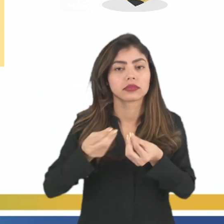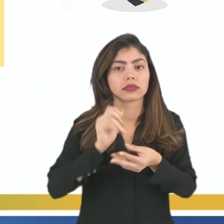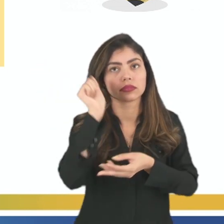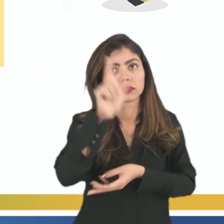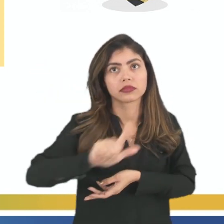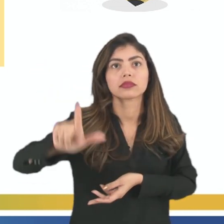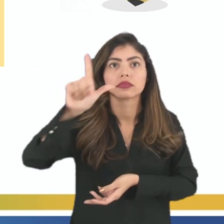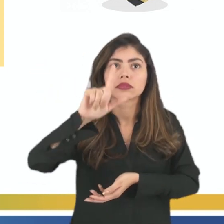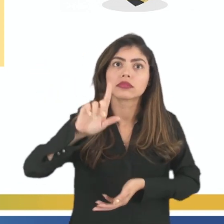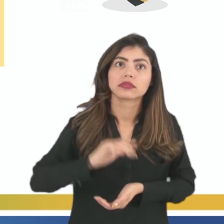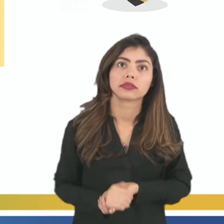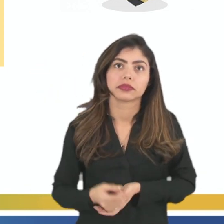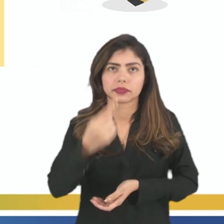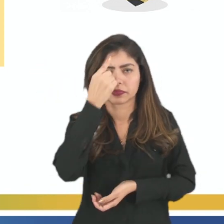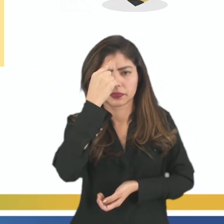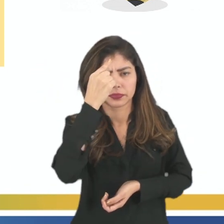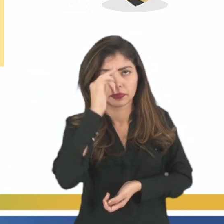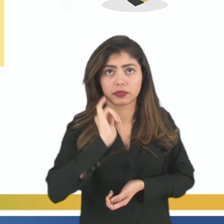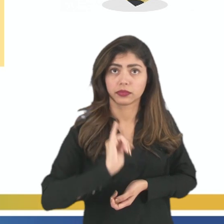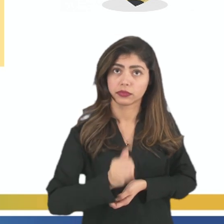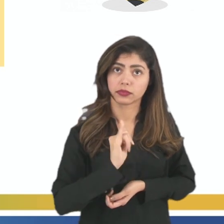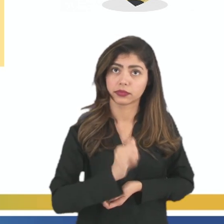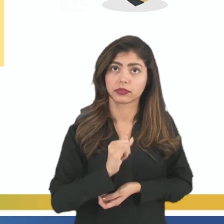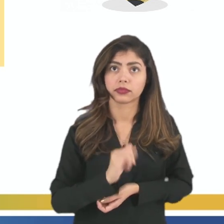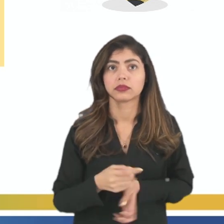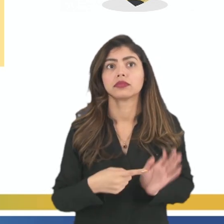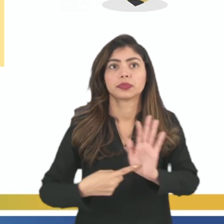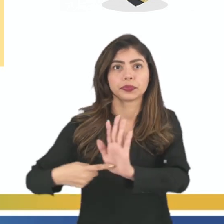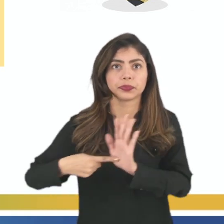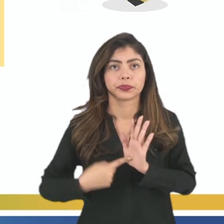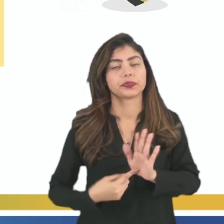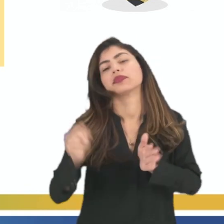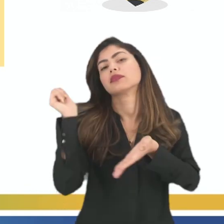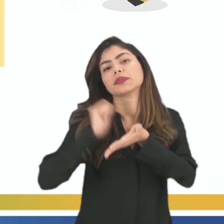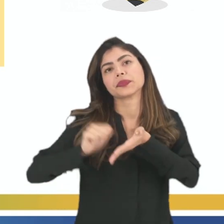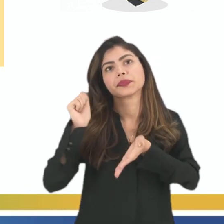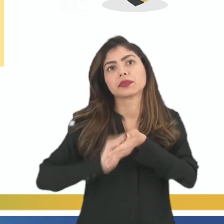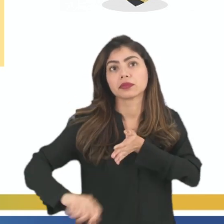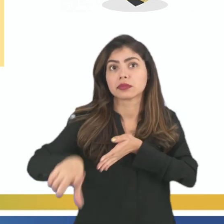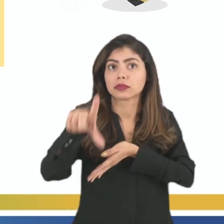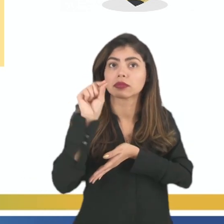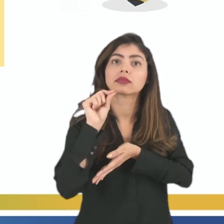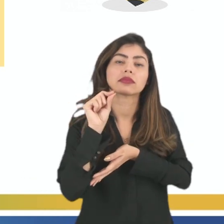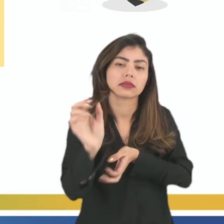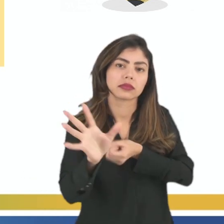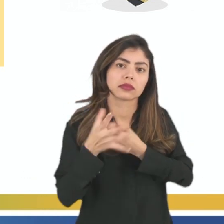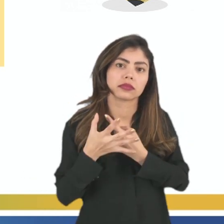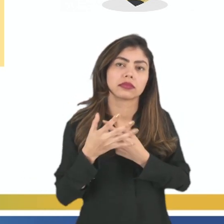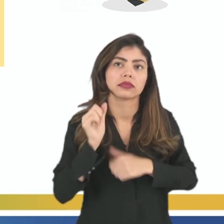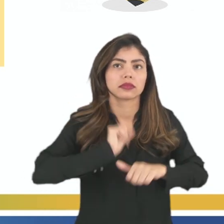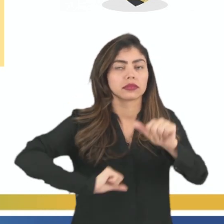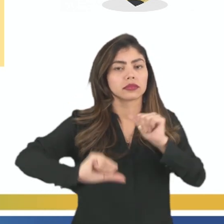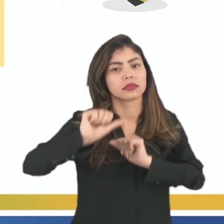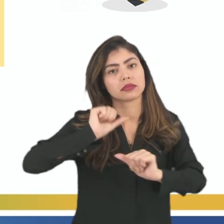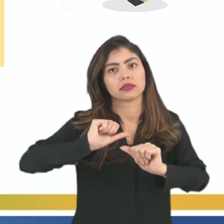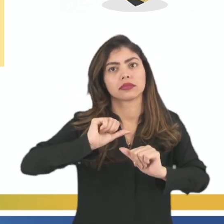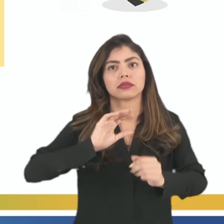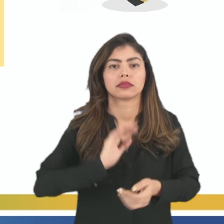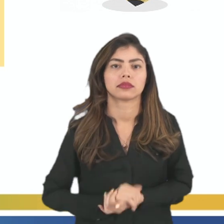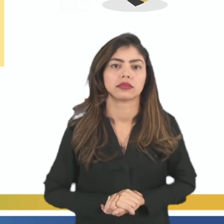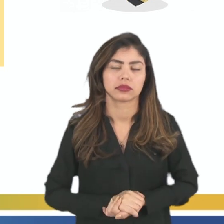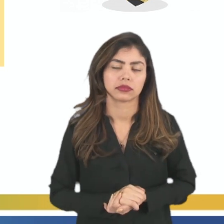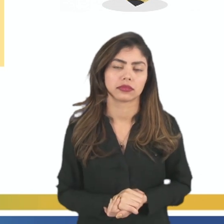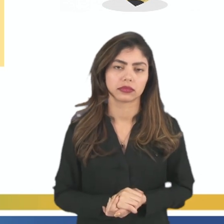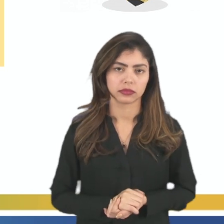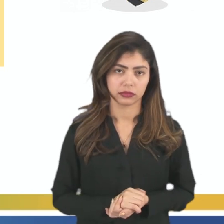forma literária, o imaginário do narrador atua sobre as memórias recolhidas, transformando